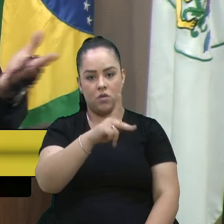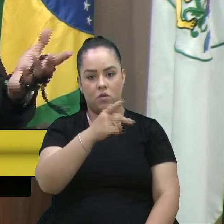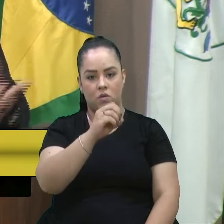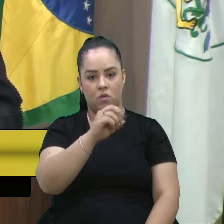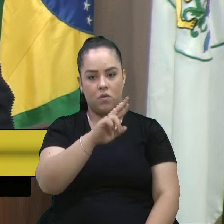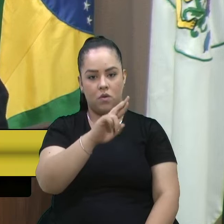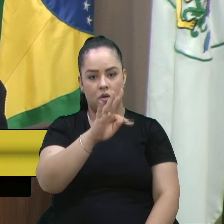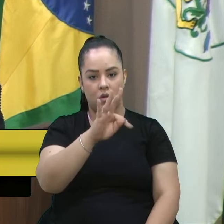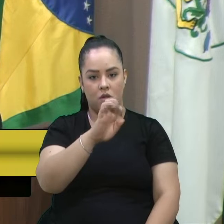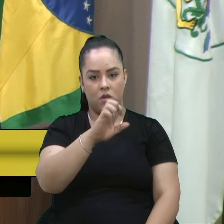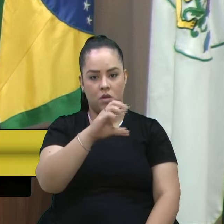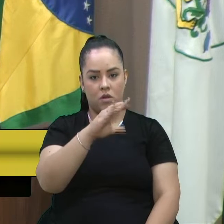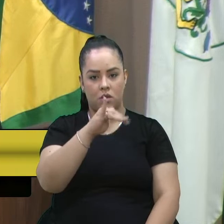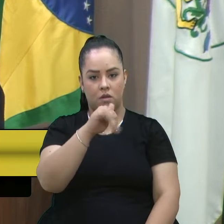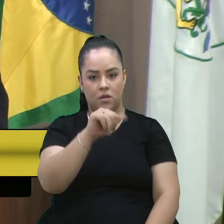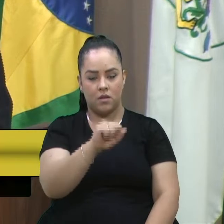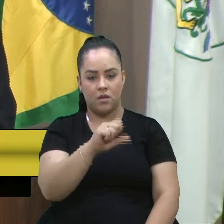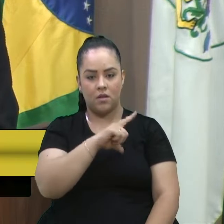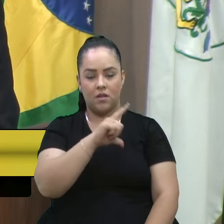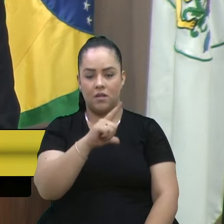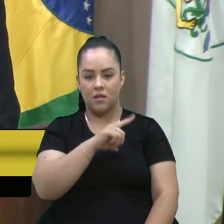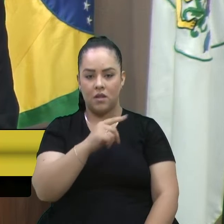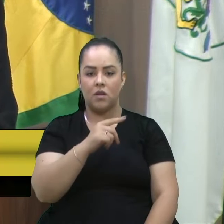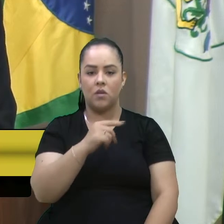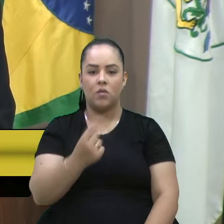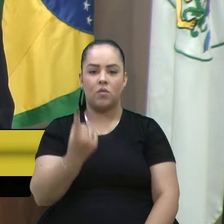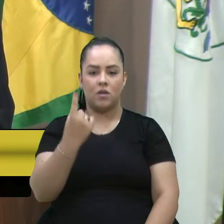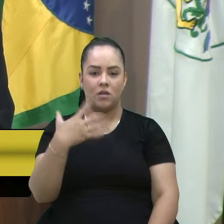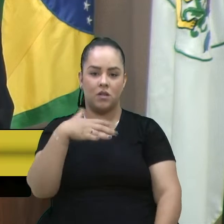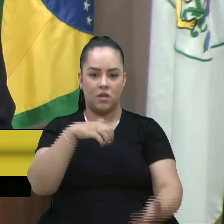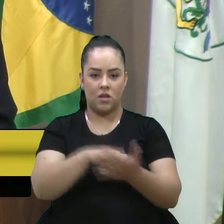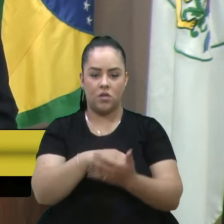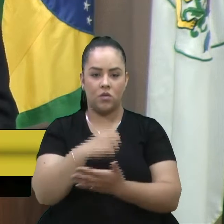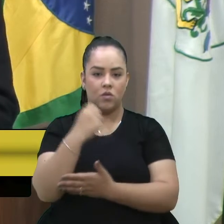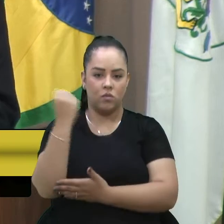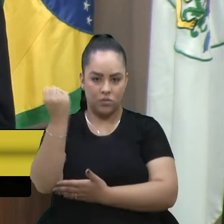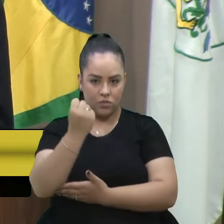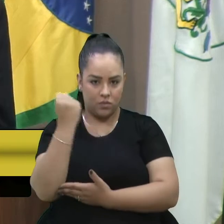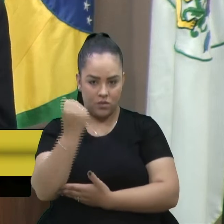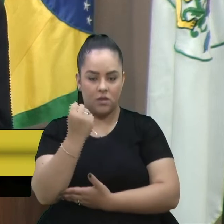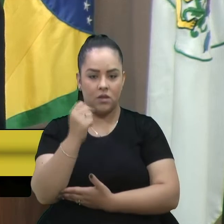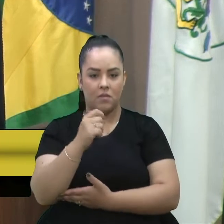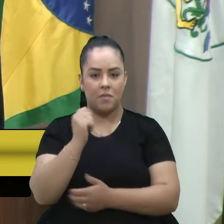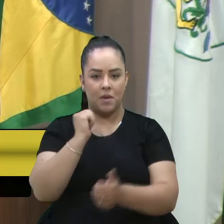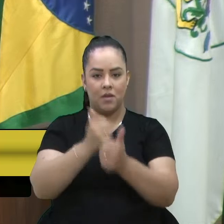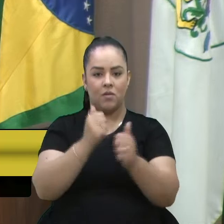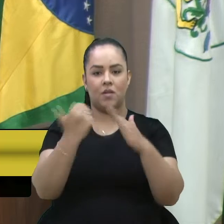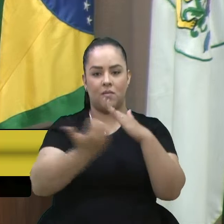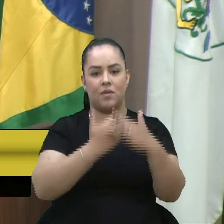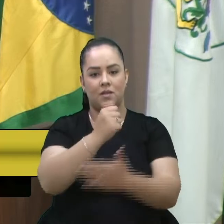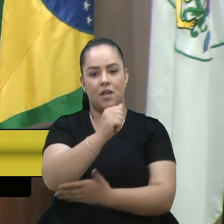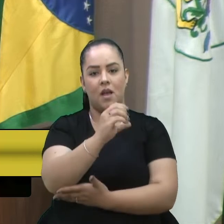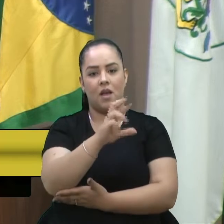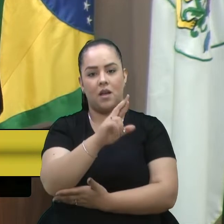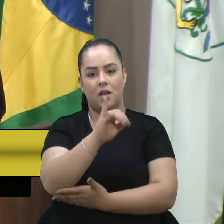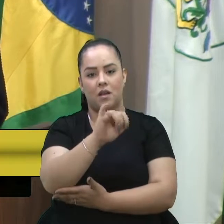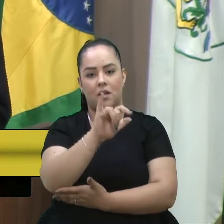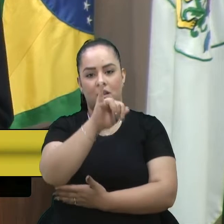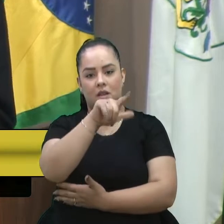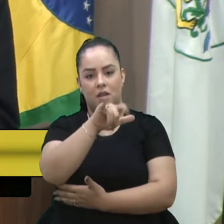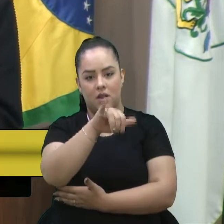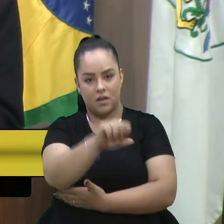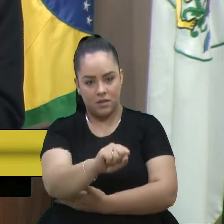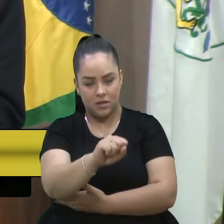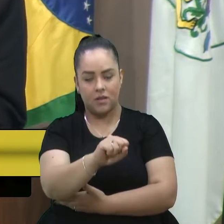gravíssimo com duas fatalidades, ali próximo à empresa Acriles. Então, assim, achei muito significativa essa reunião,